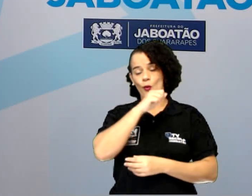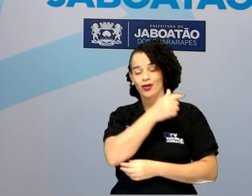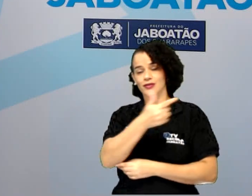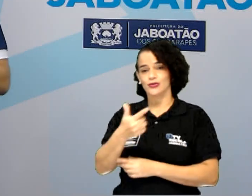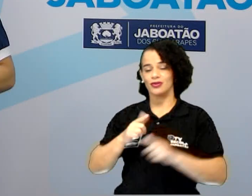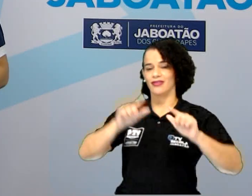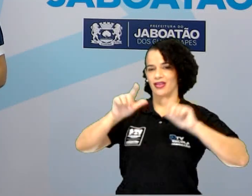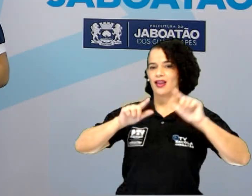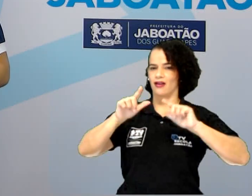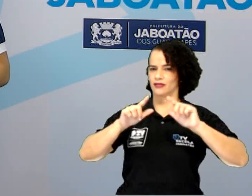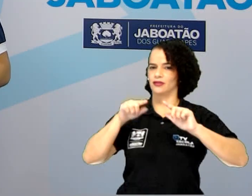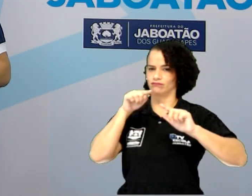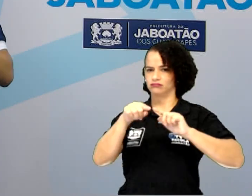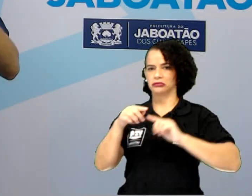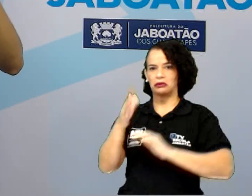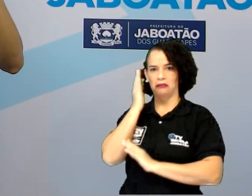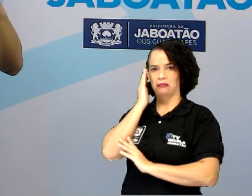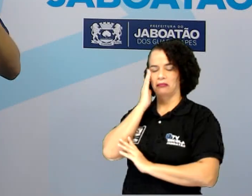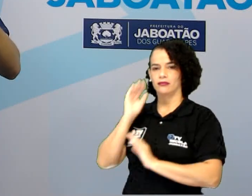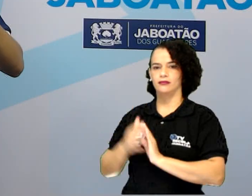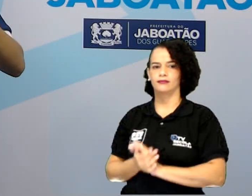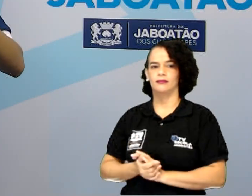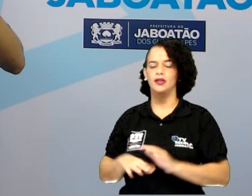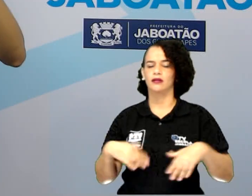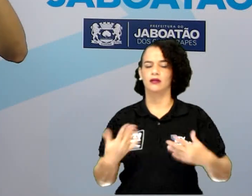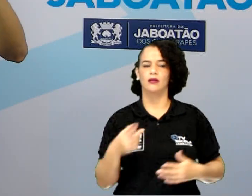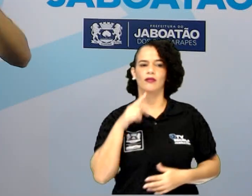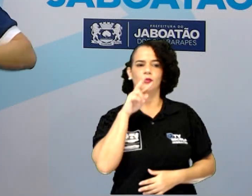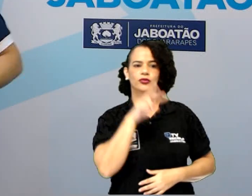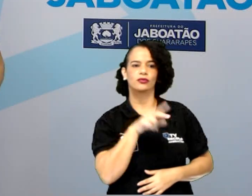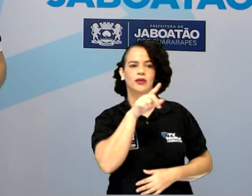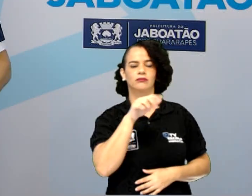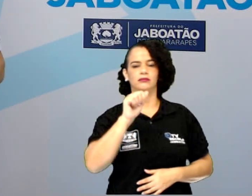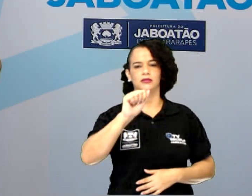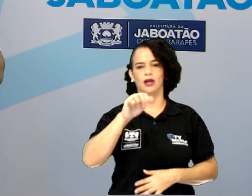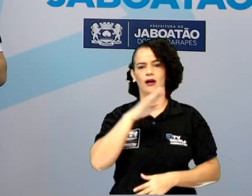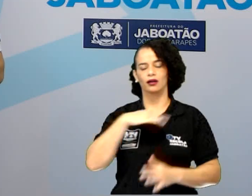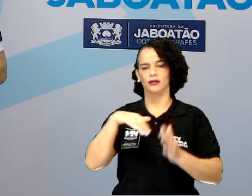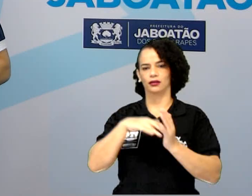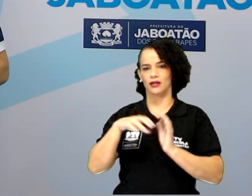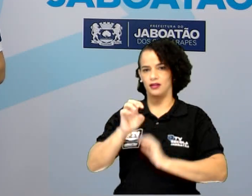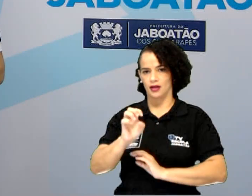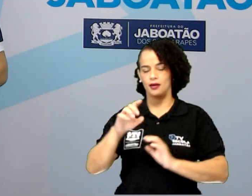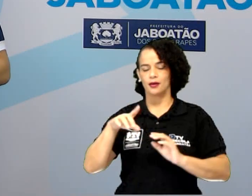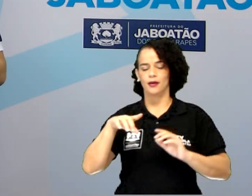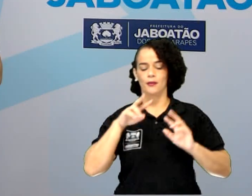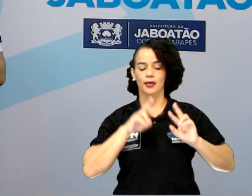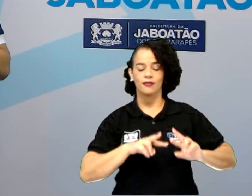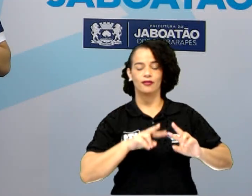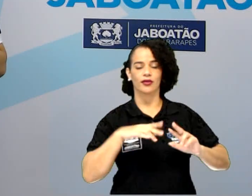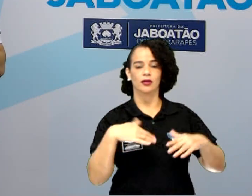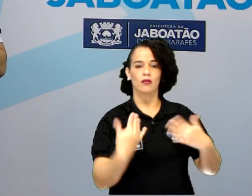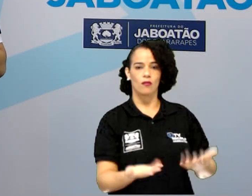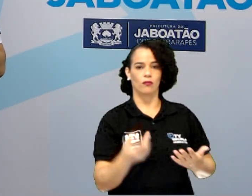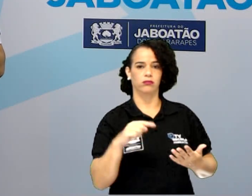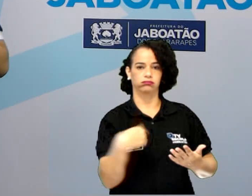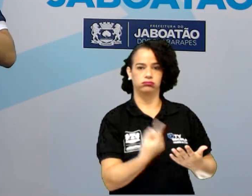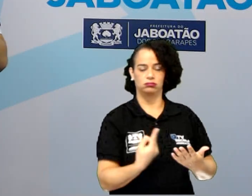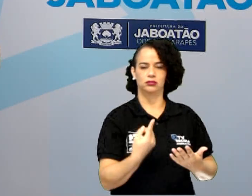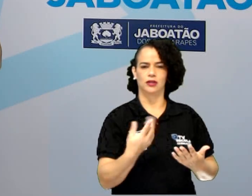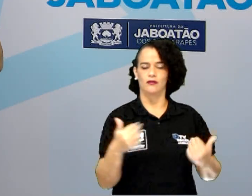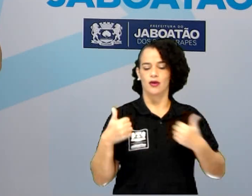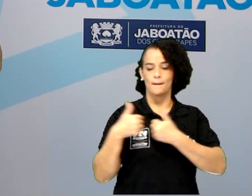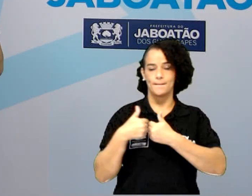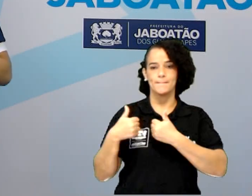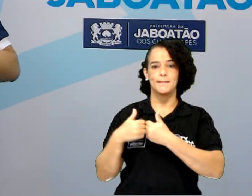Isso já é uma deixa aí para a gente. Então, vamos avaliar aí desses itens de A até E para ver qual é aquele que fica